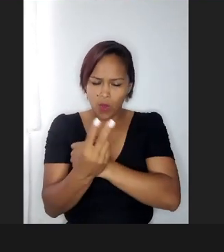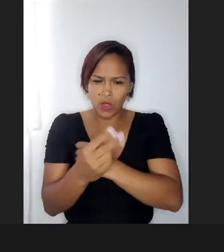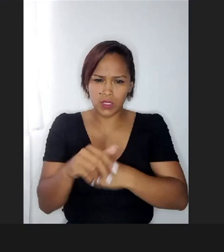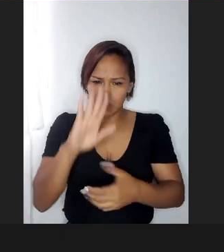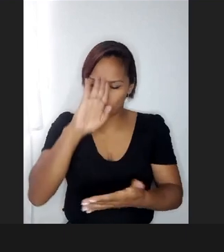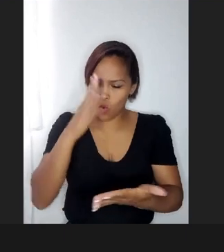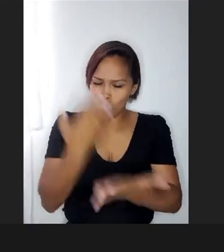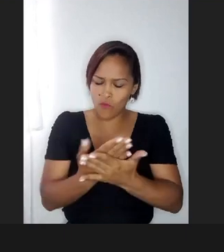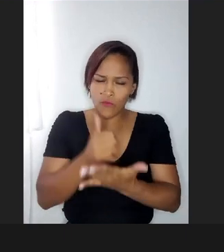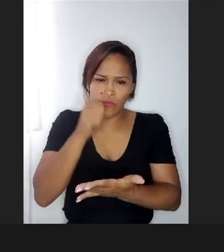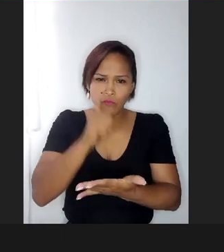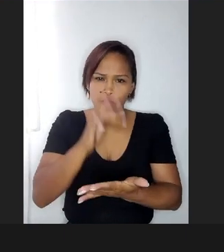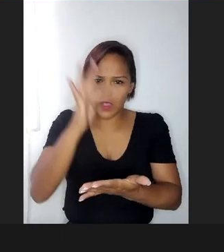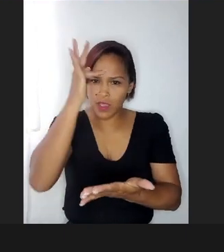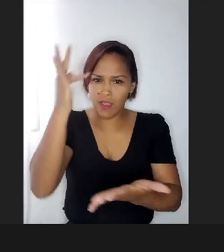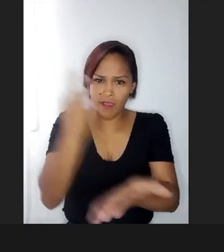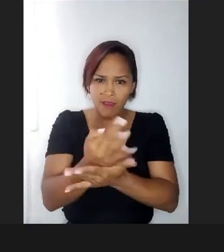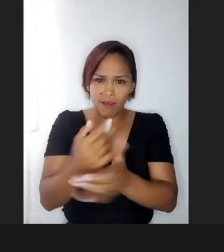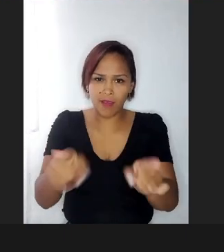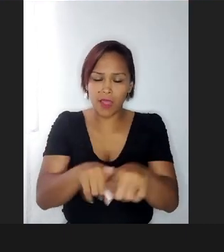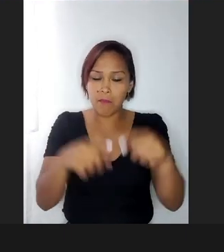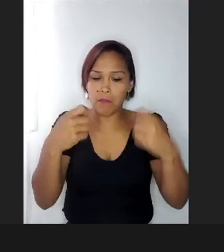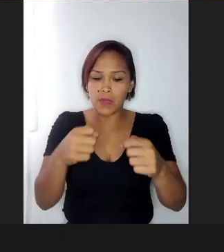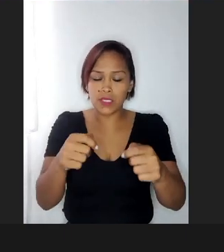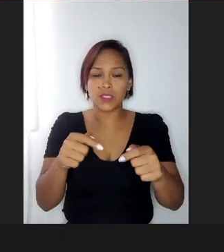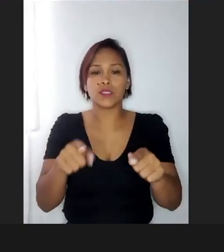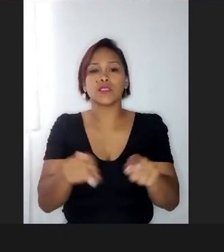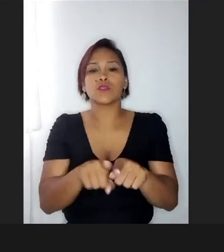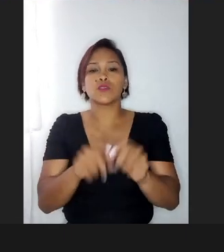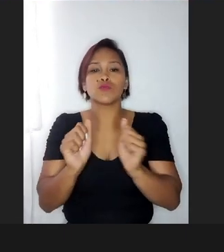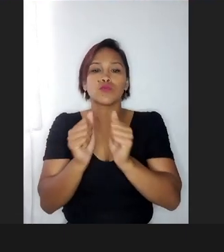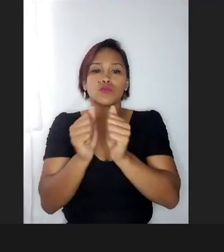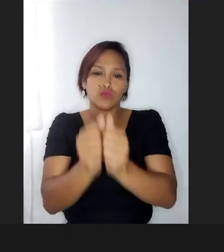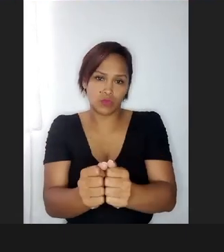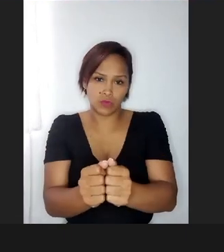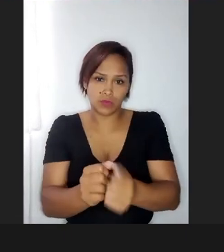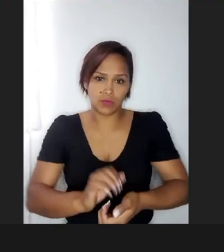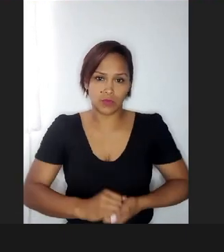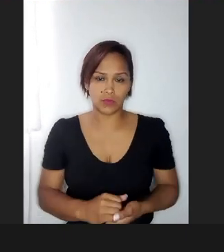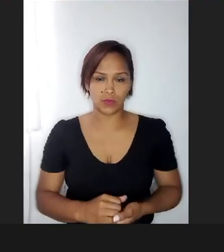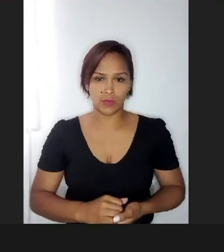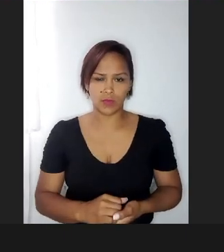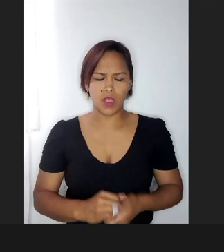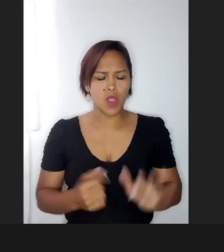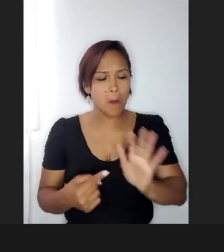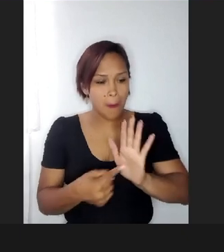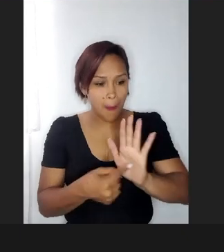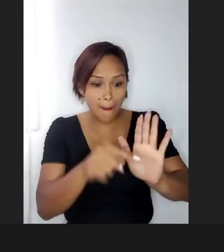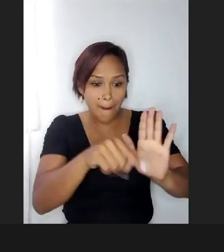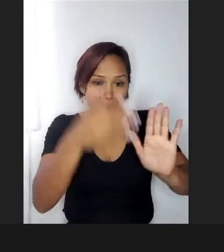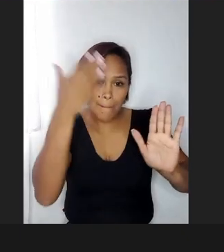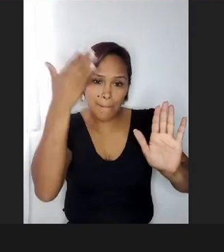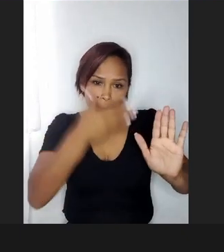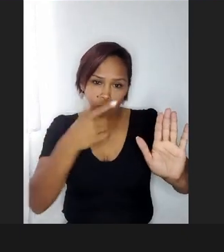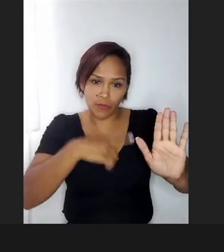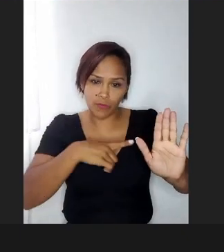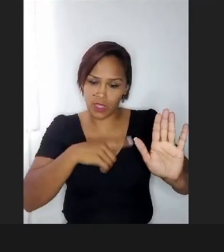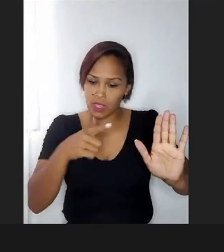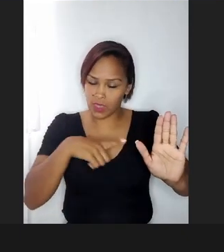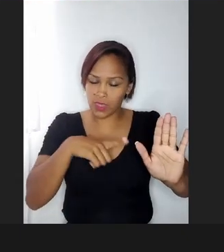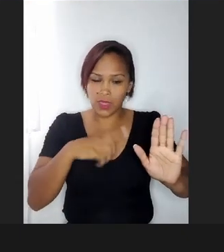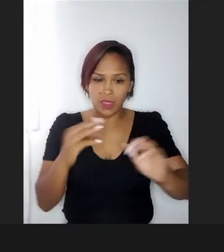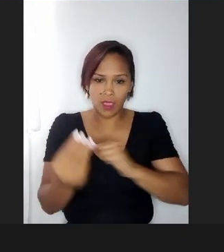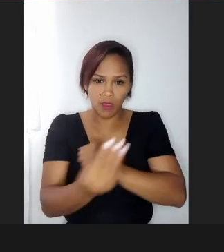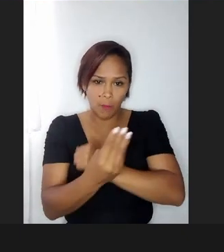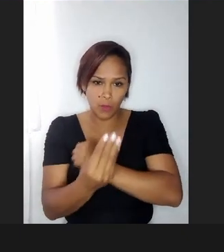o quanto eles precisam, né, que a gente esteja ali, né, é, mostrando essa proteção para eles,